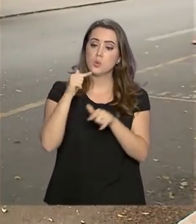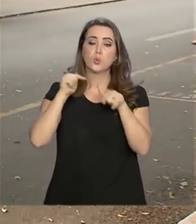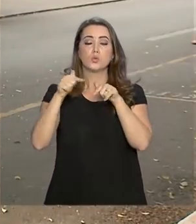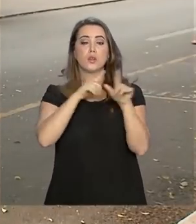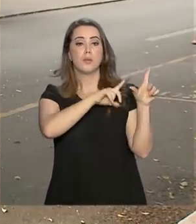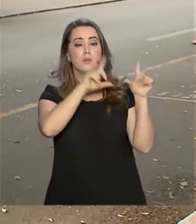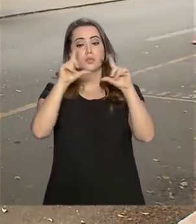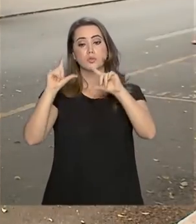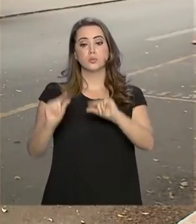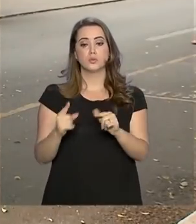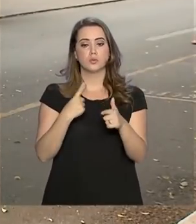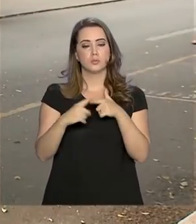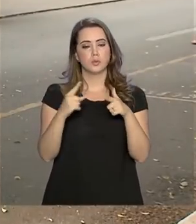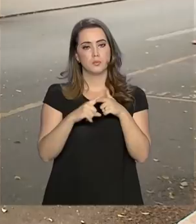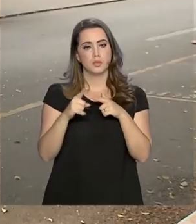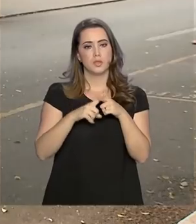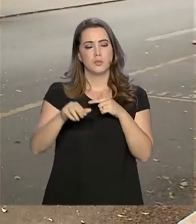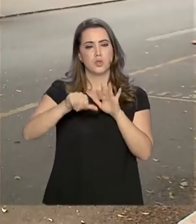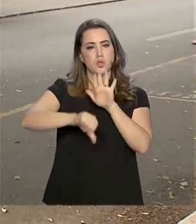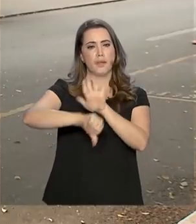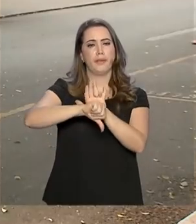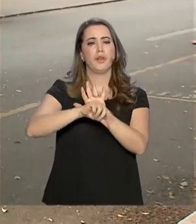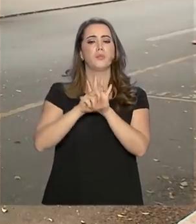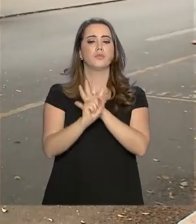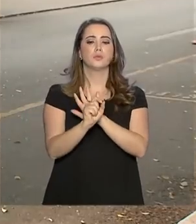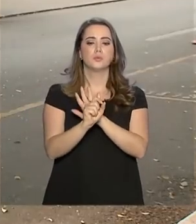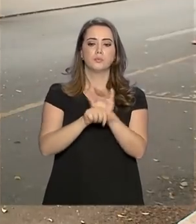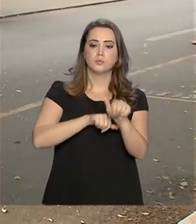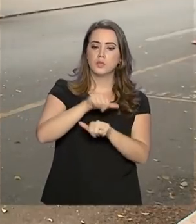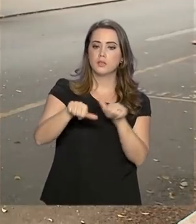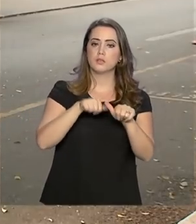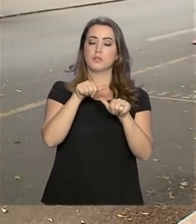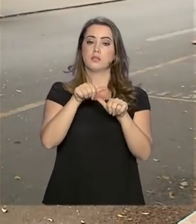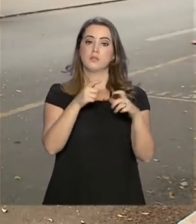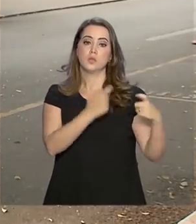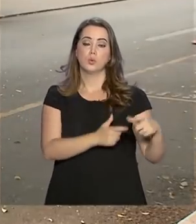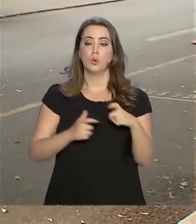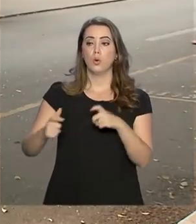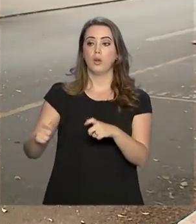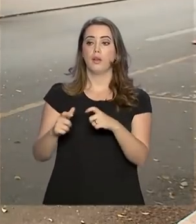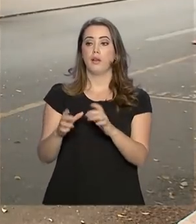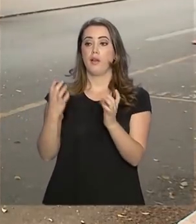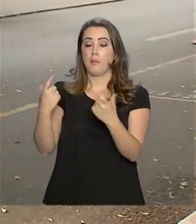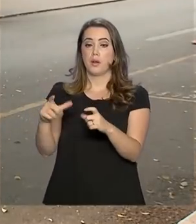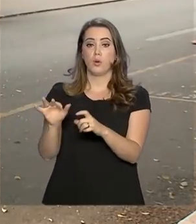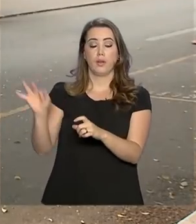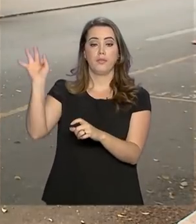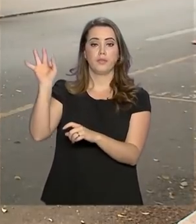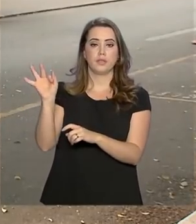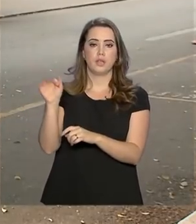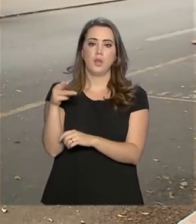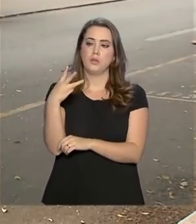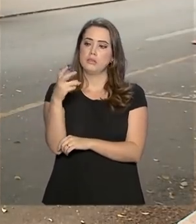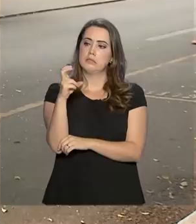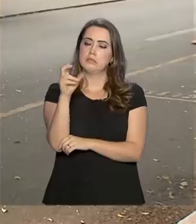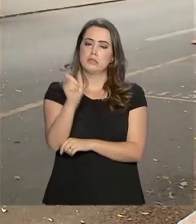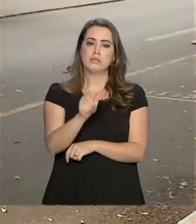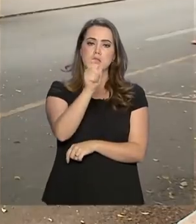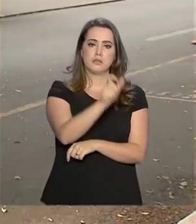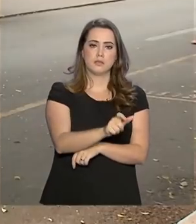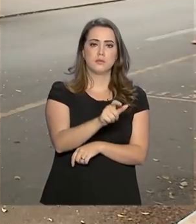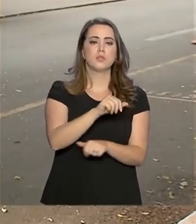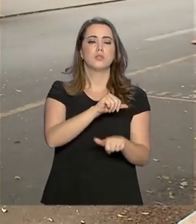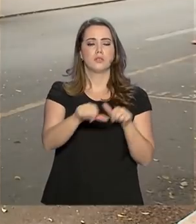a reduzir esses índices de criminalidade foi exatamente a transferência de presos para presídios federais. Um total de 35 pessoas